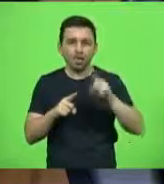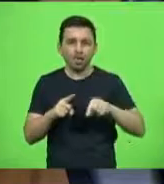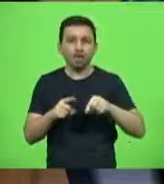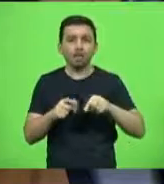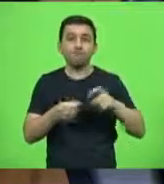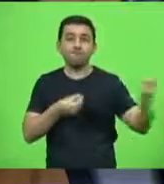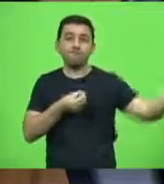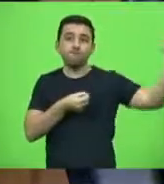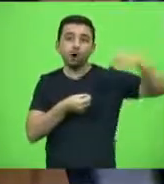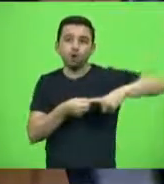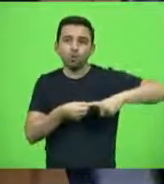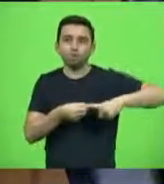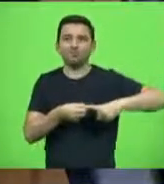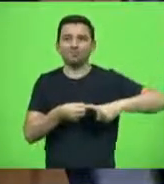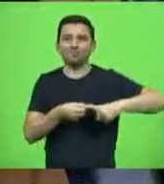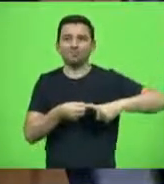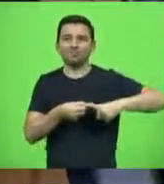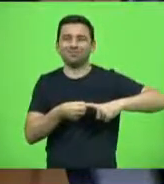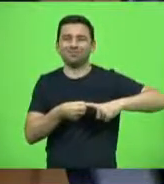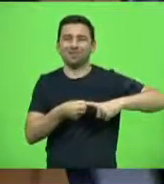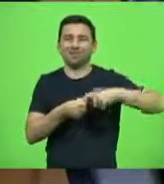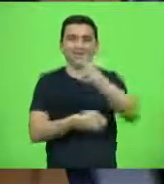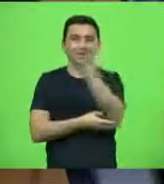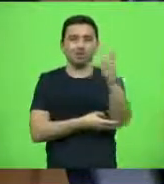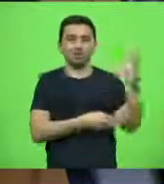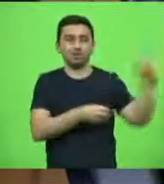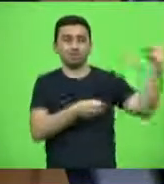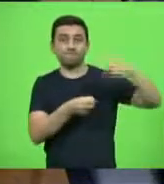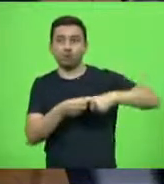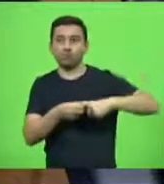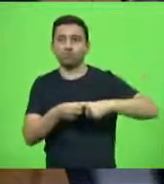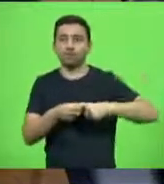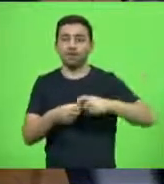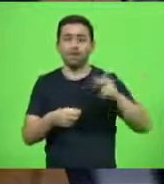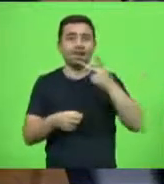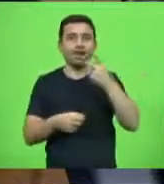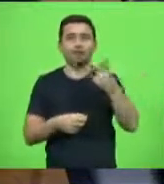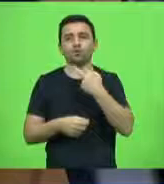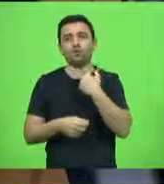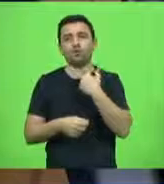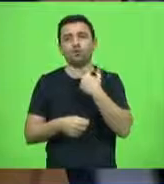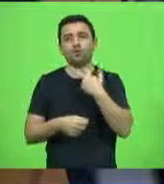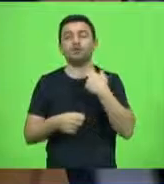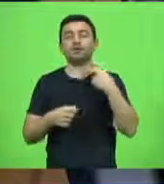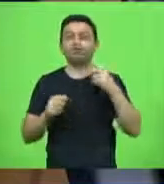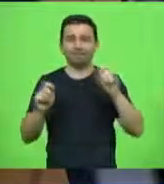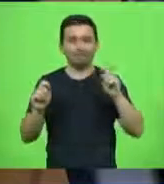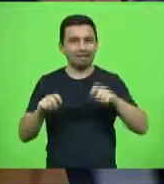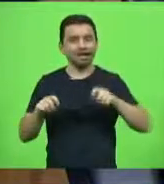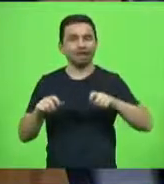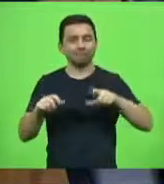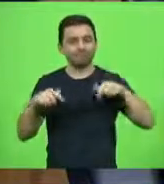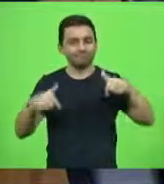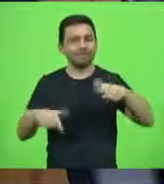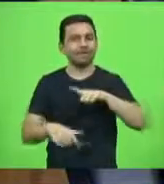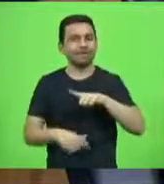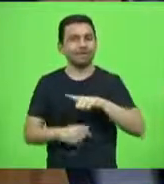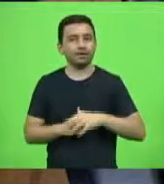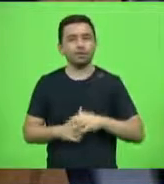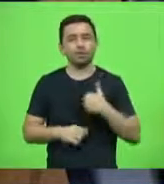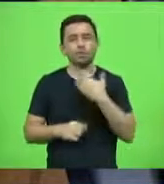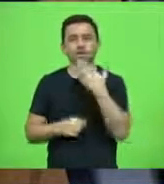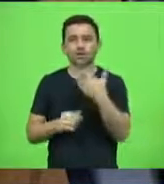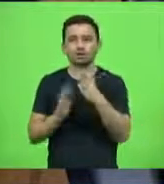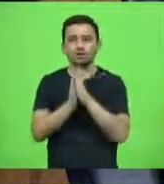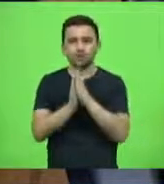natureza, ela não pode falar, mas ela pode agir. Então, eu estou solicitando concomitantemente a polícia,